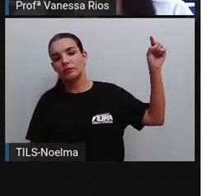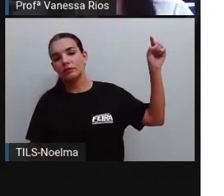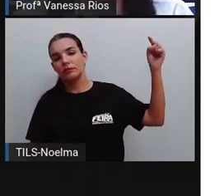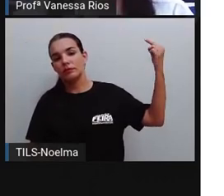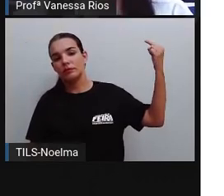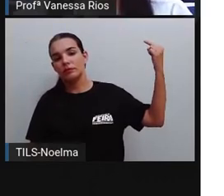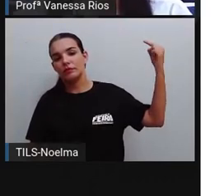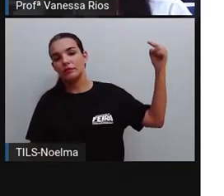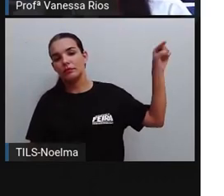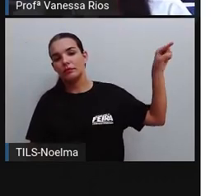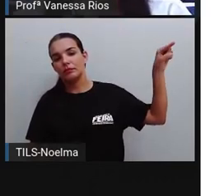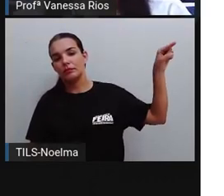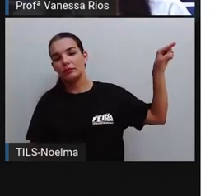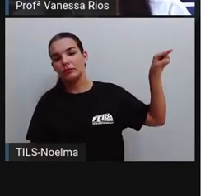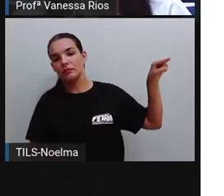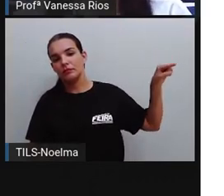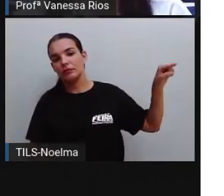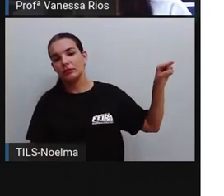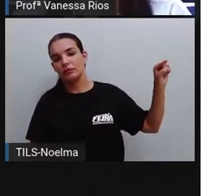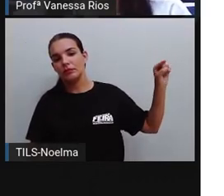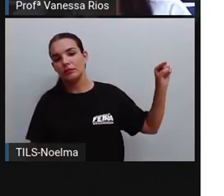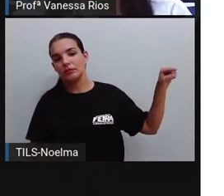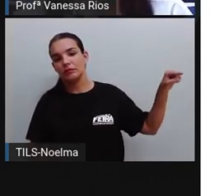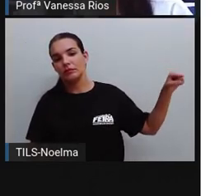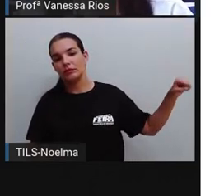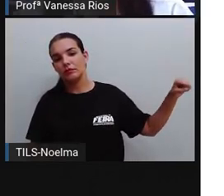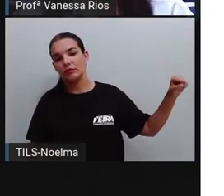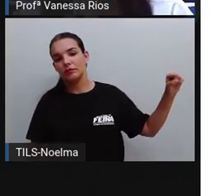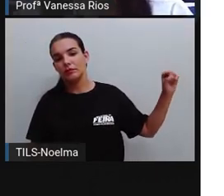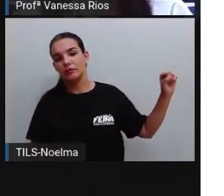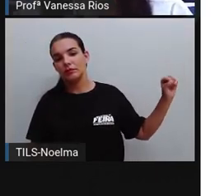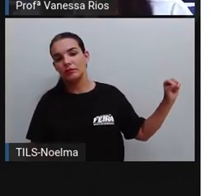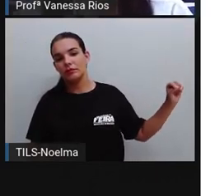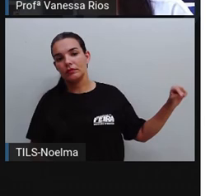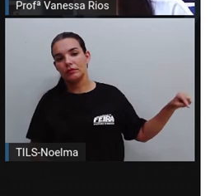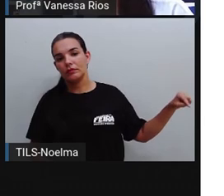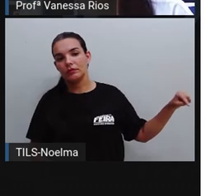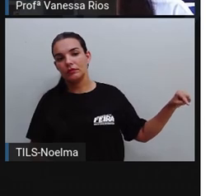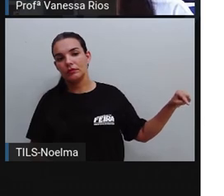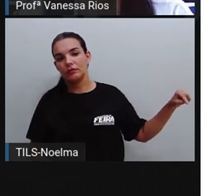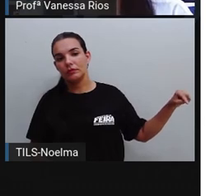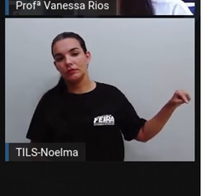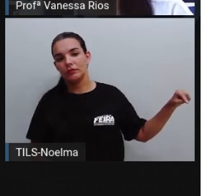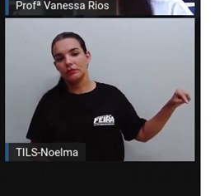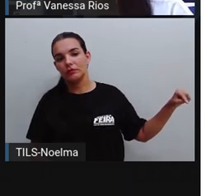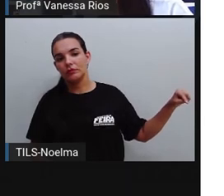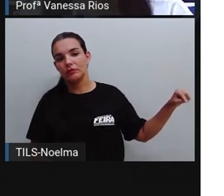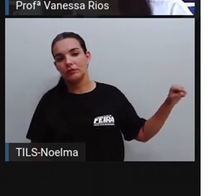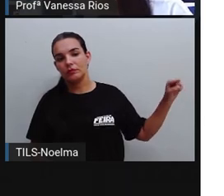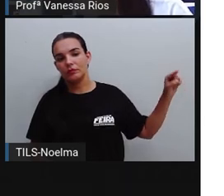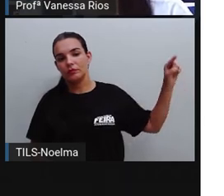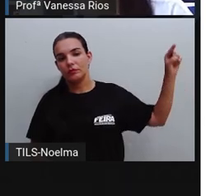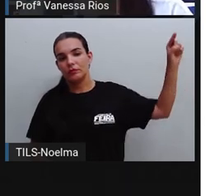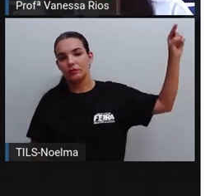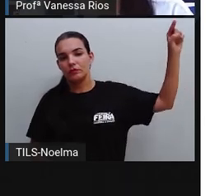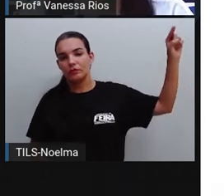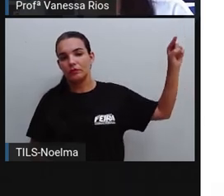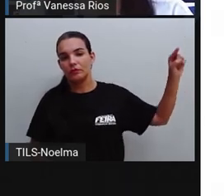aprazível, azar, azia, desprezo, giz, prazer,